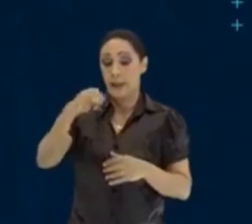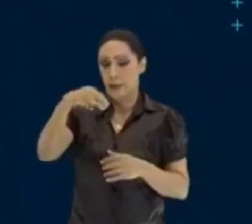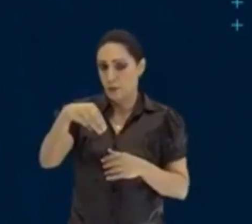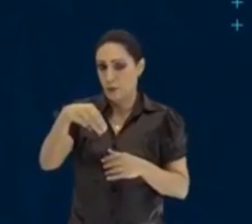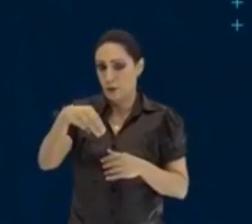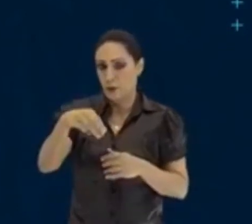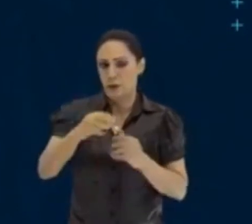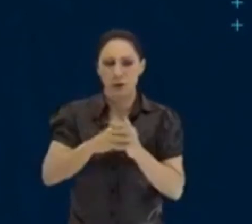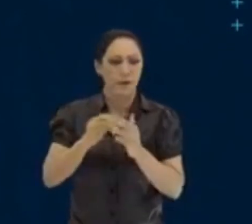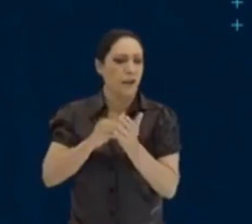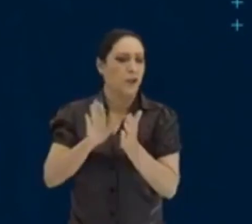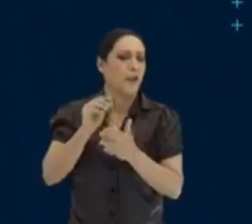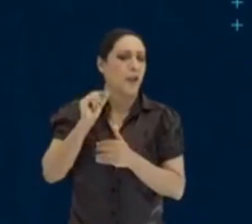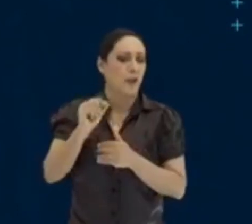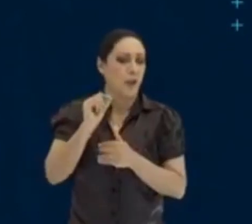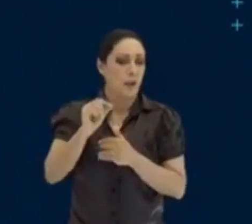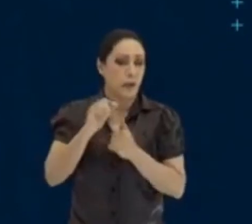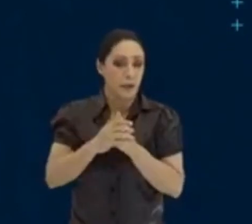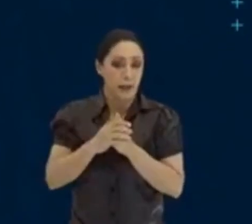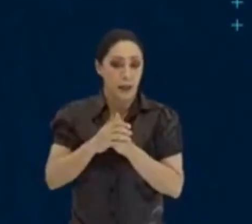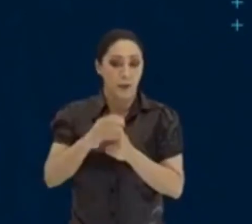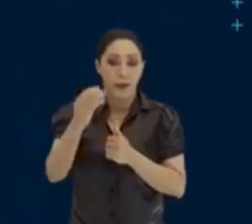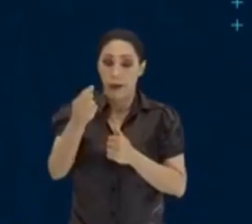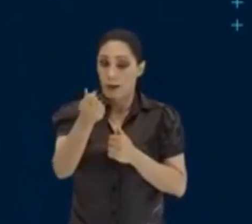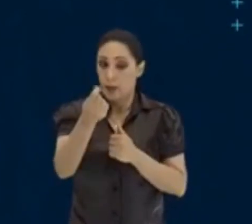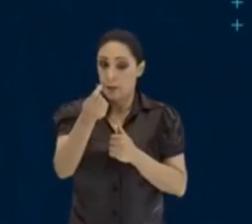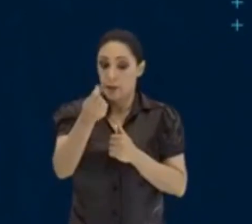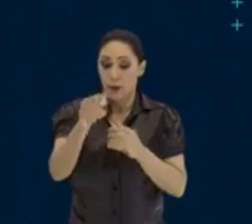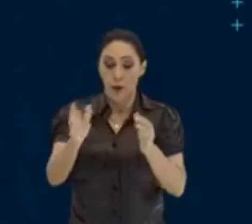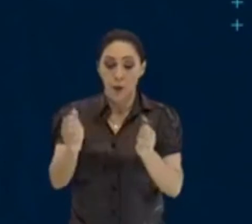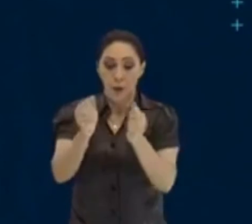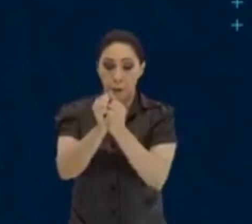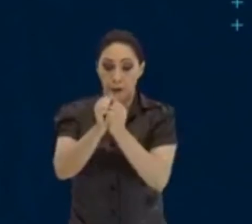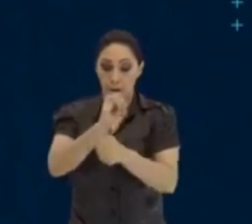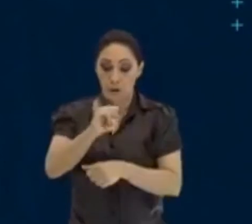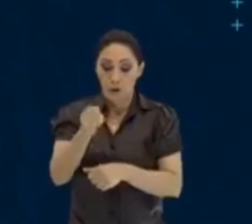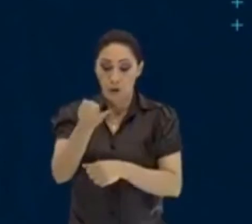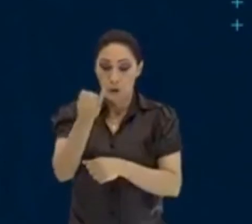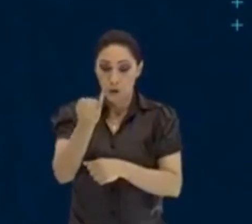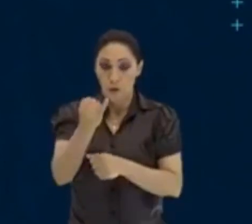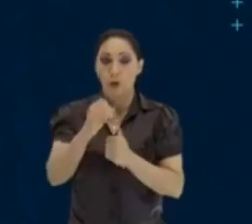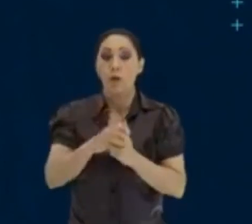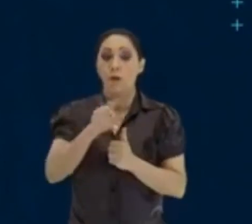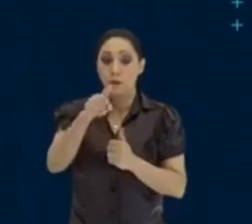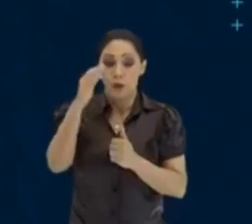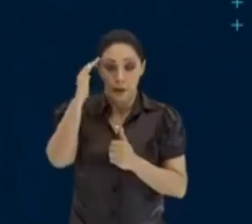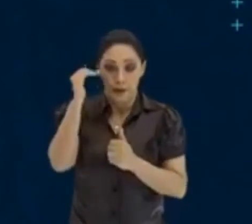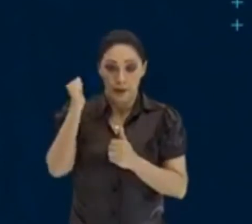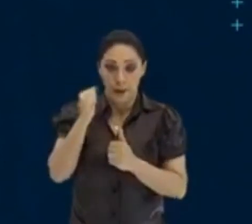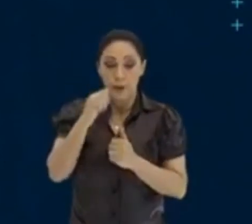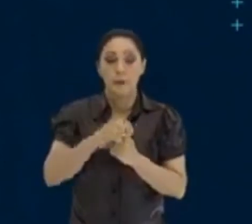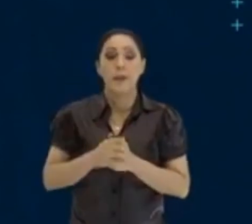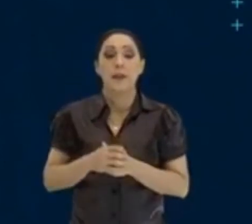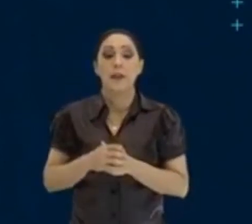para mim que você já vai tirar o quê? O montante é capital mais juros. Você sabe que montante, eu vou colocar aqui,